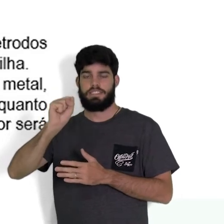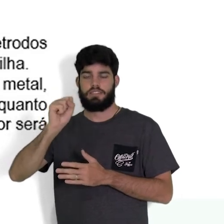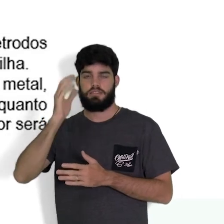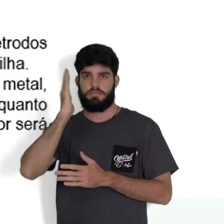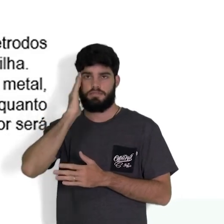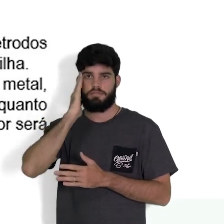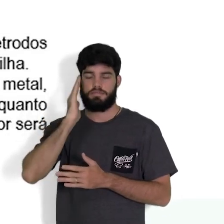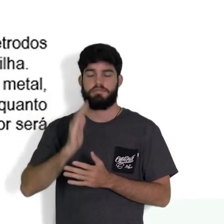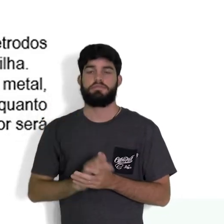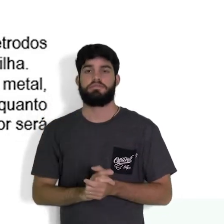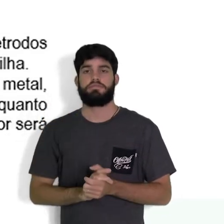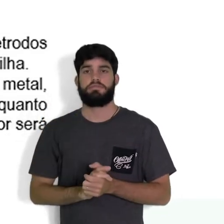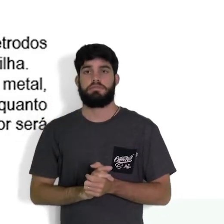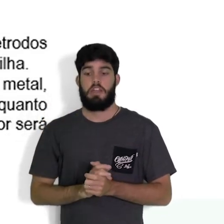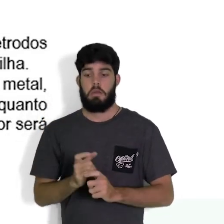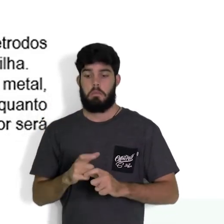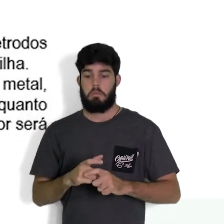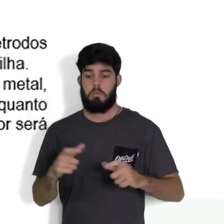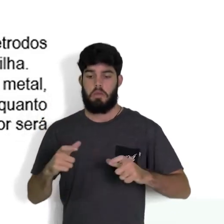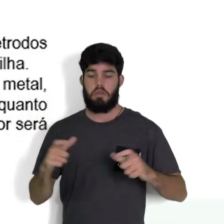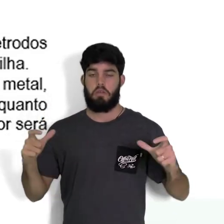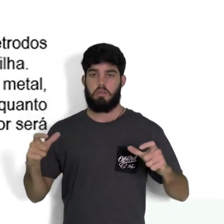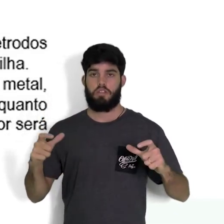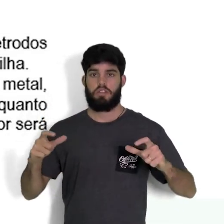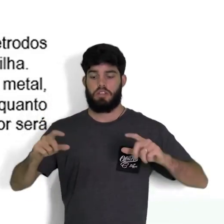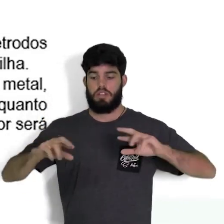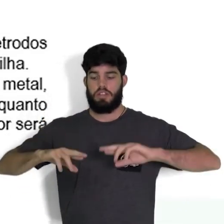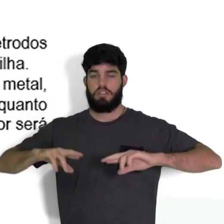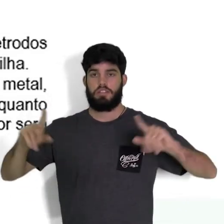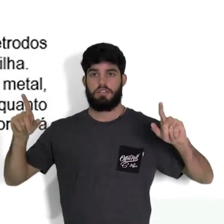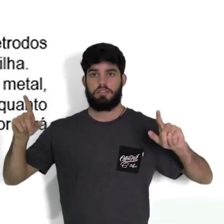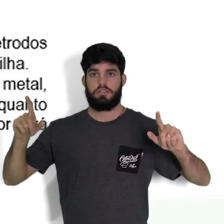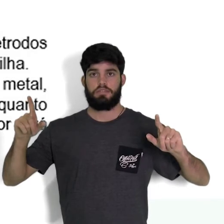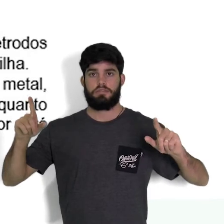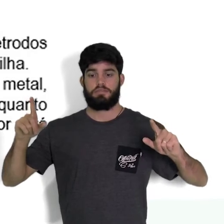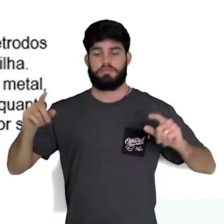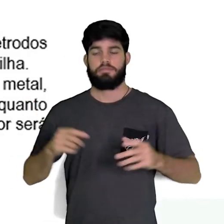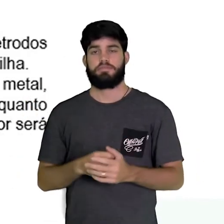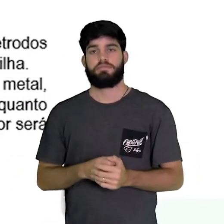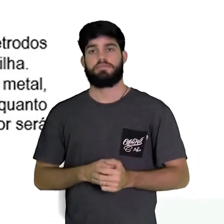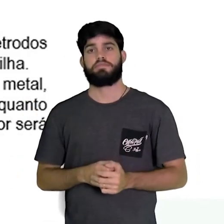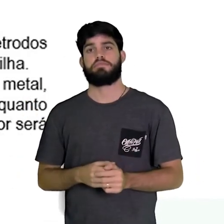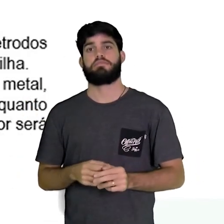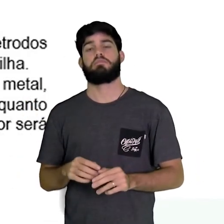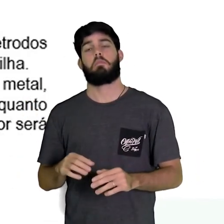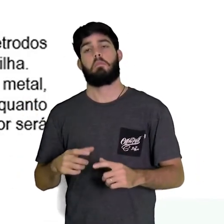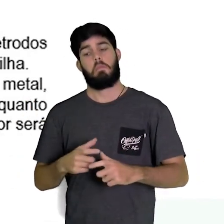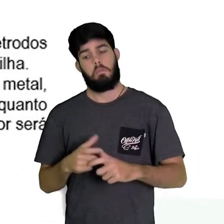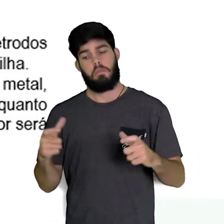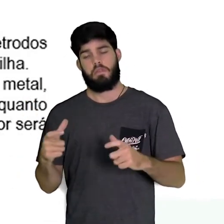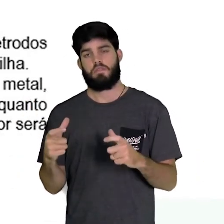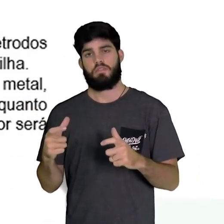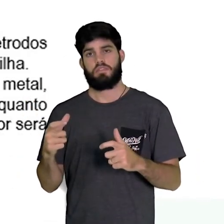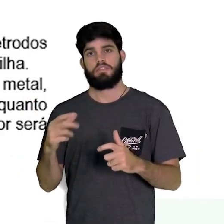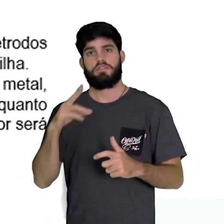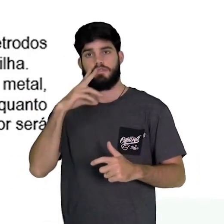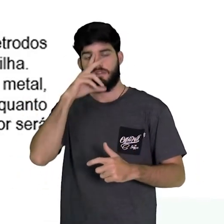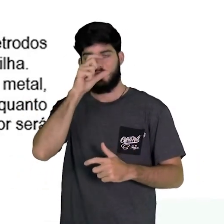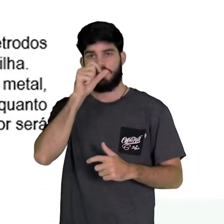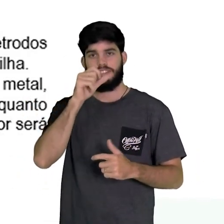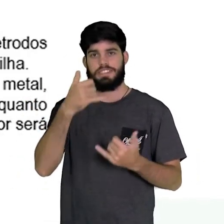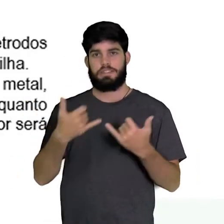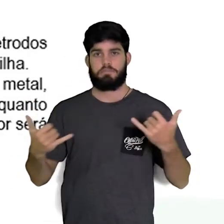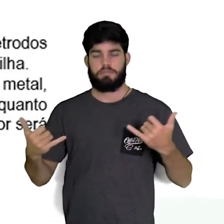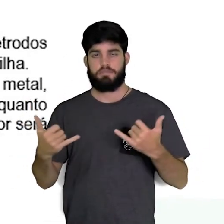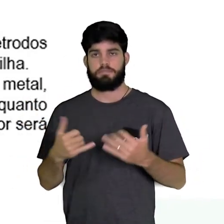Quanto maior for a diferença de potencial entre os eletrodos, maior será a força eletromotriz da pilha. Ou